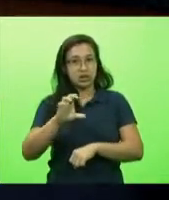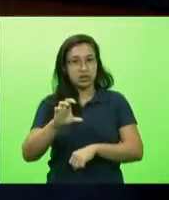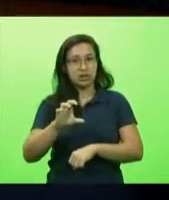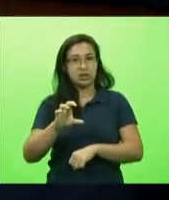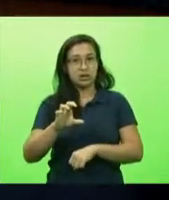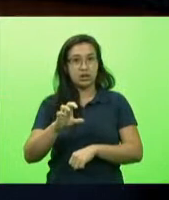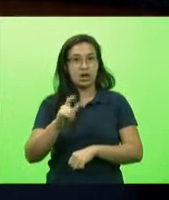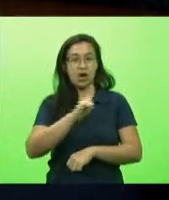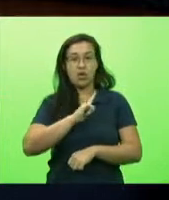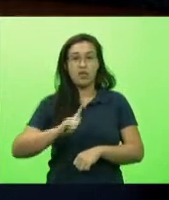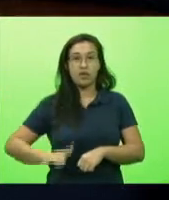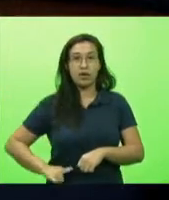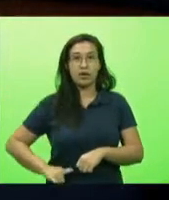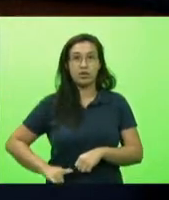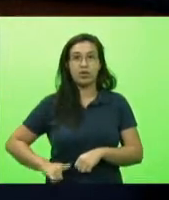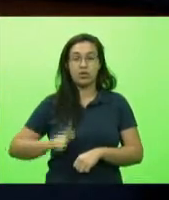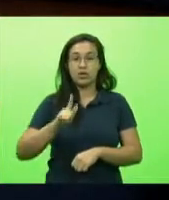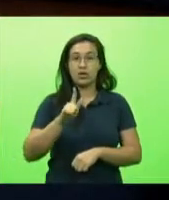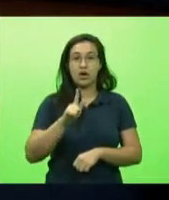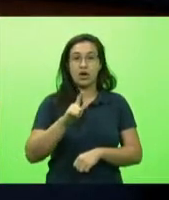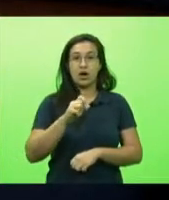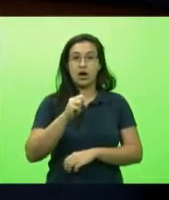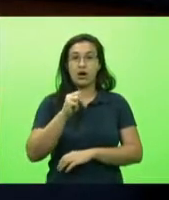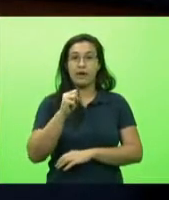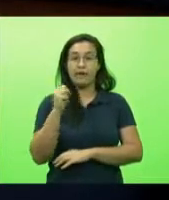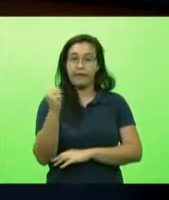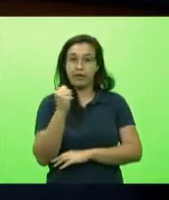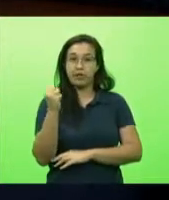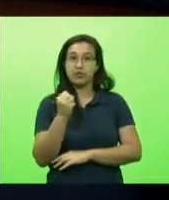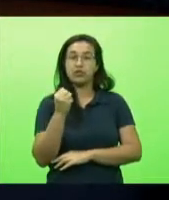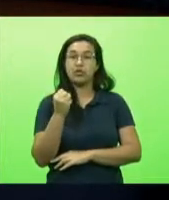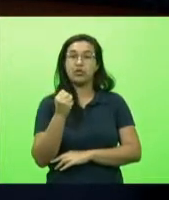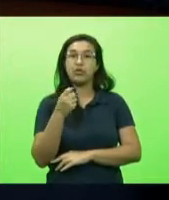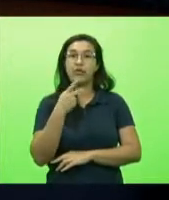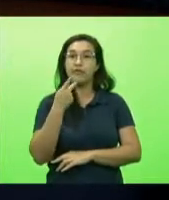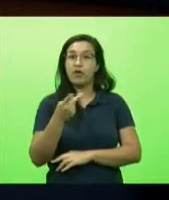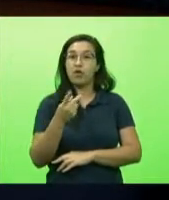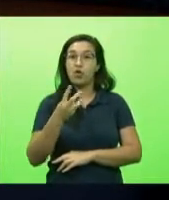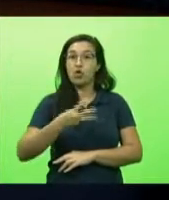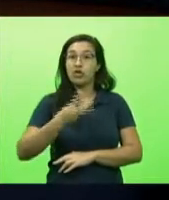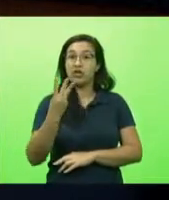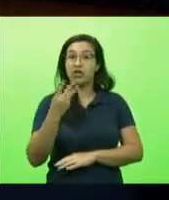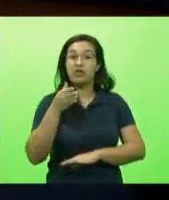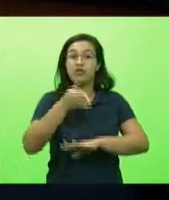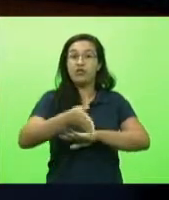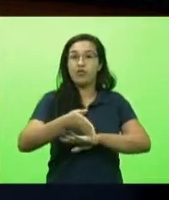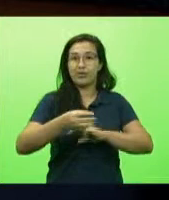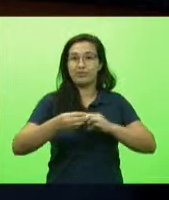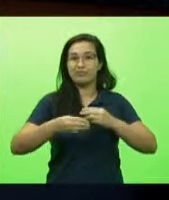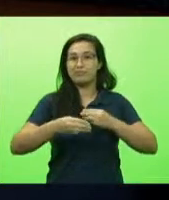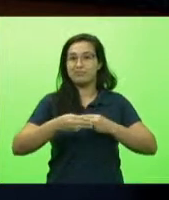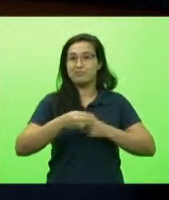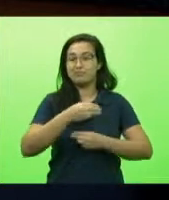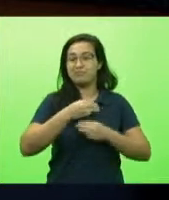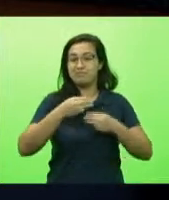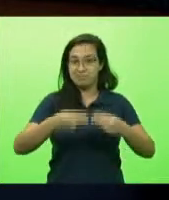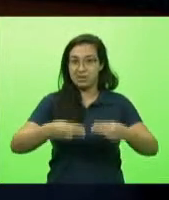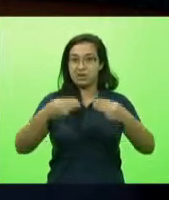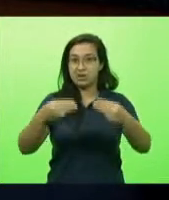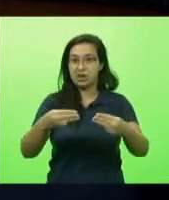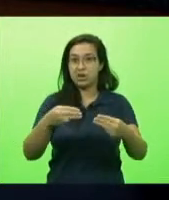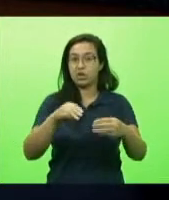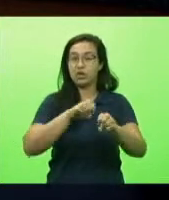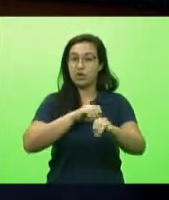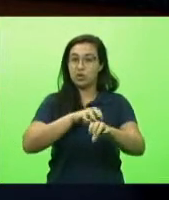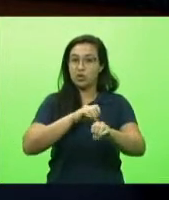do Norte que só no mês de janeiro esteve três vezes no Ministério da Educação tensionando